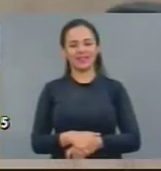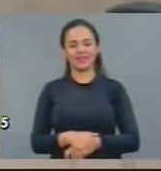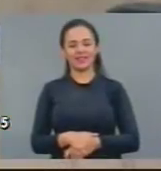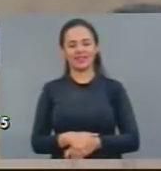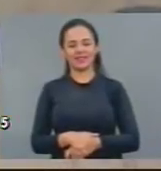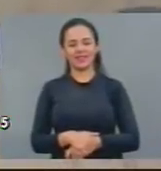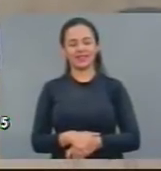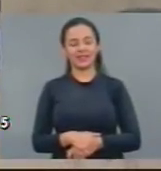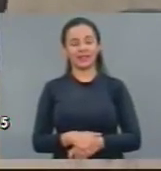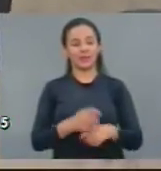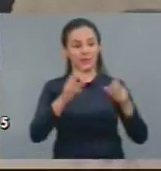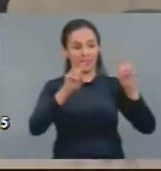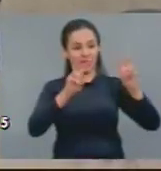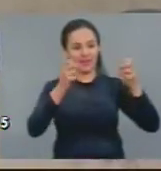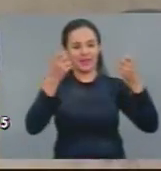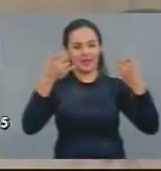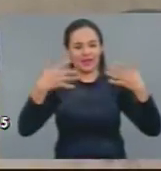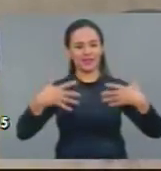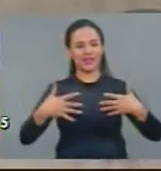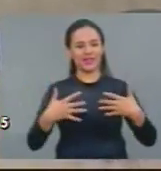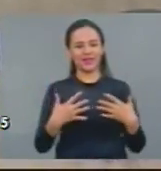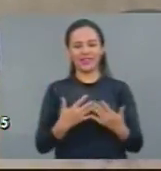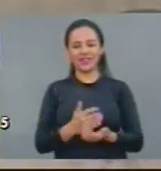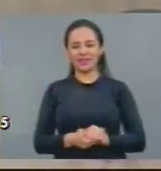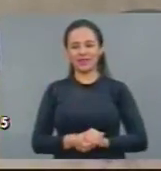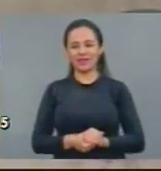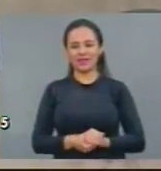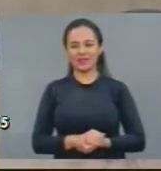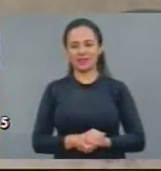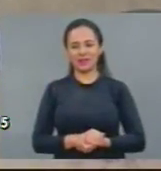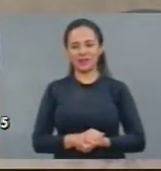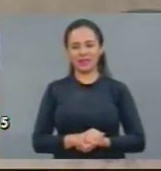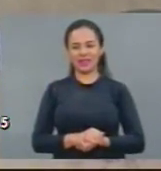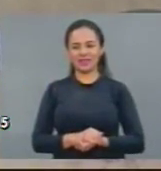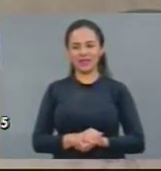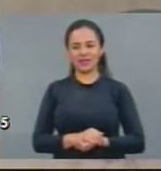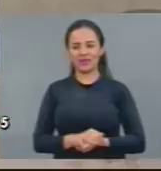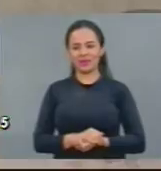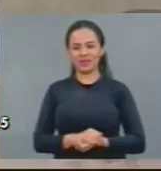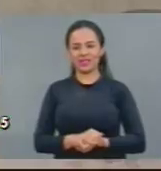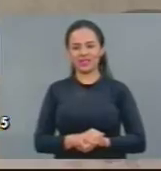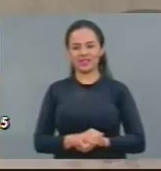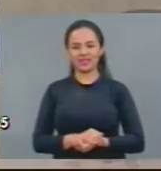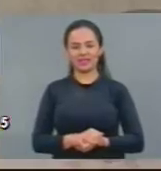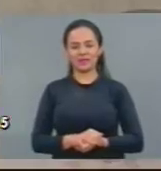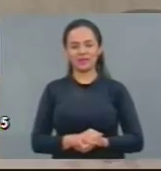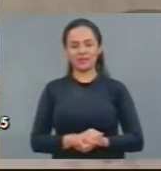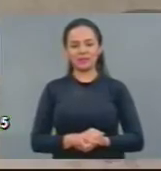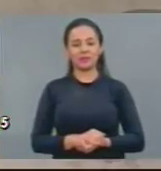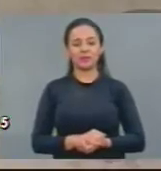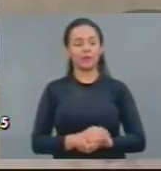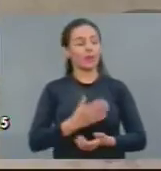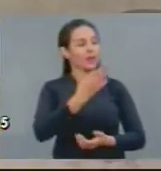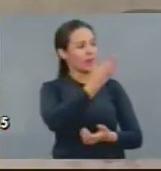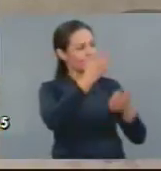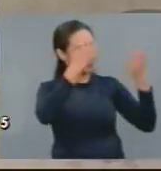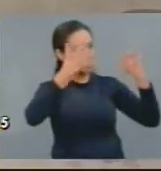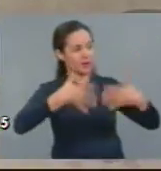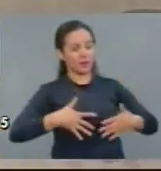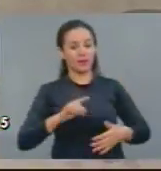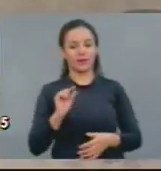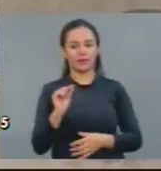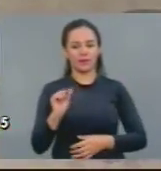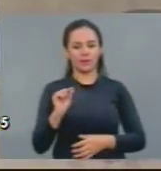falando sobre a questão do uso irregular de água, eu quero dizer que, antes de mais nada,